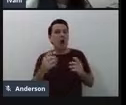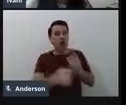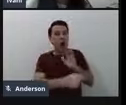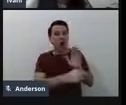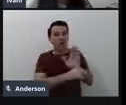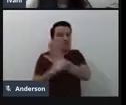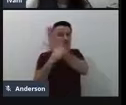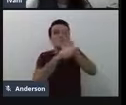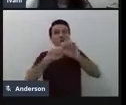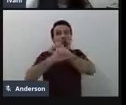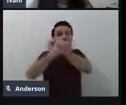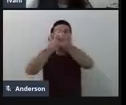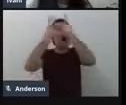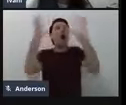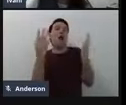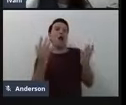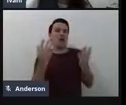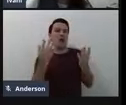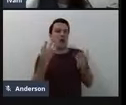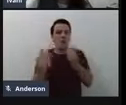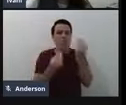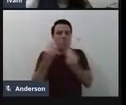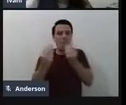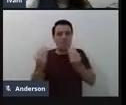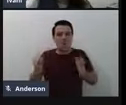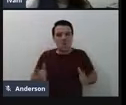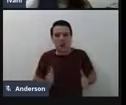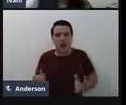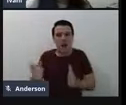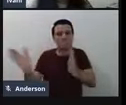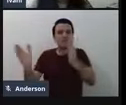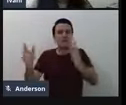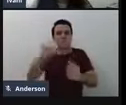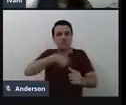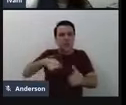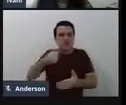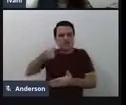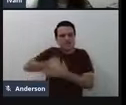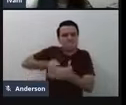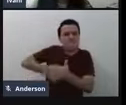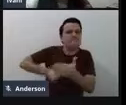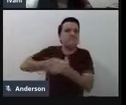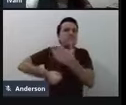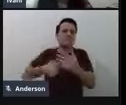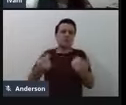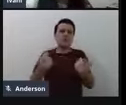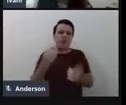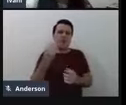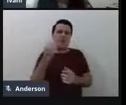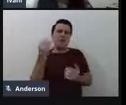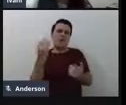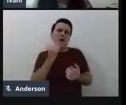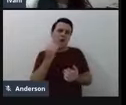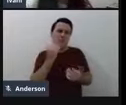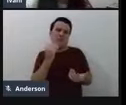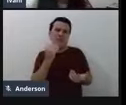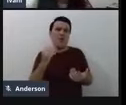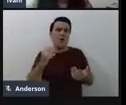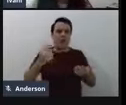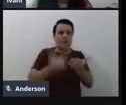esse caminho que a gente, né, que a gente está buscando seguir, assim. E, claro, você vai encontrar na literatura,